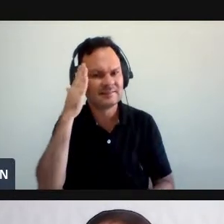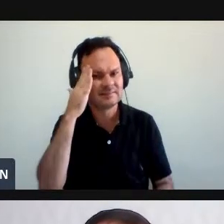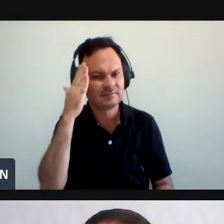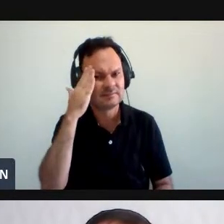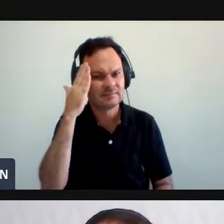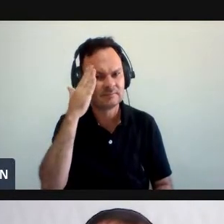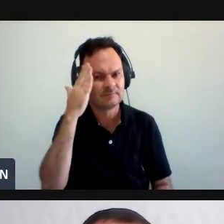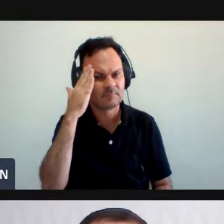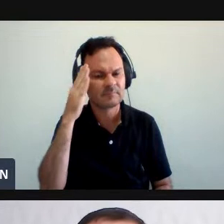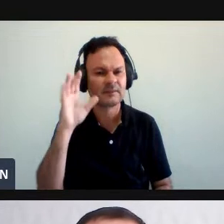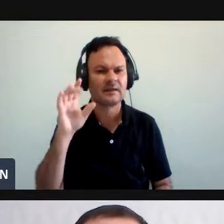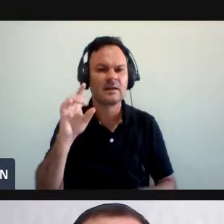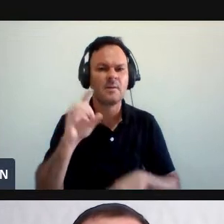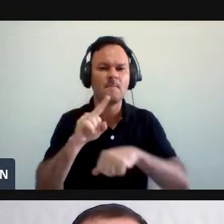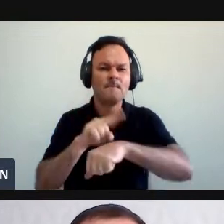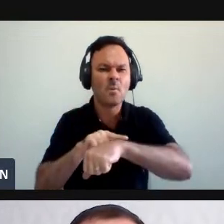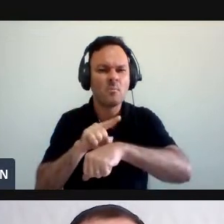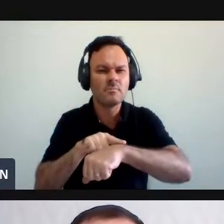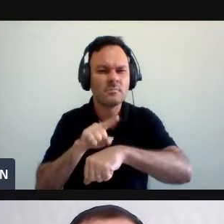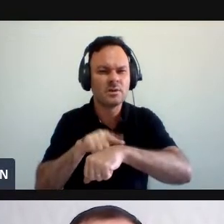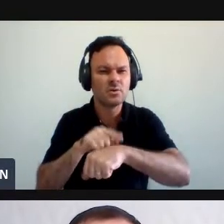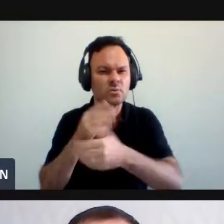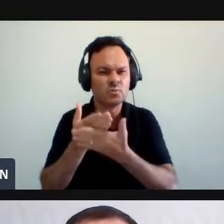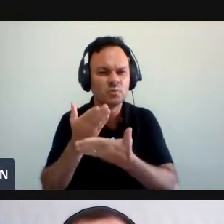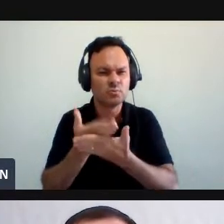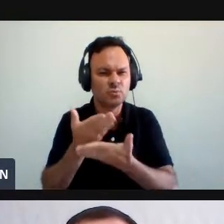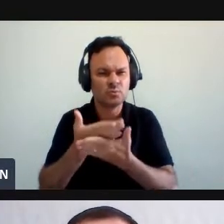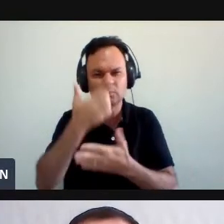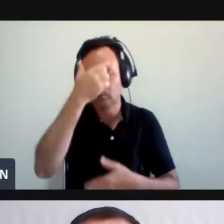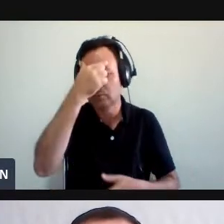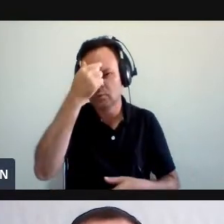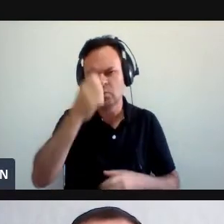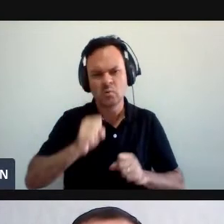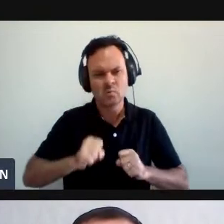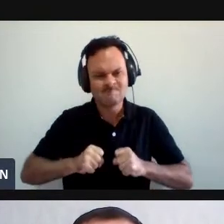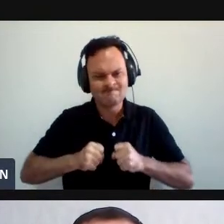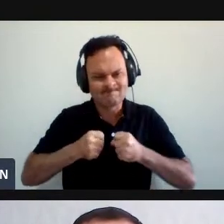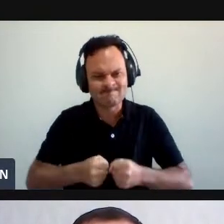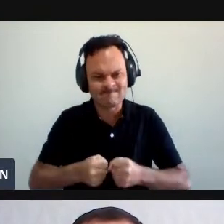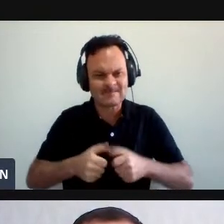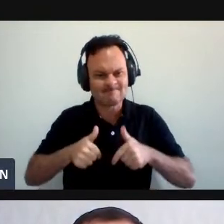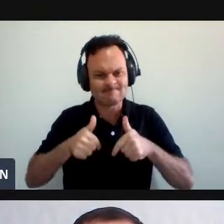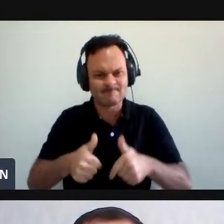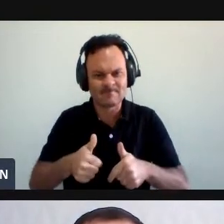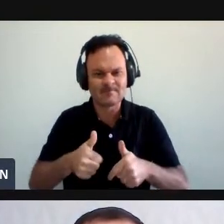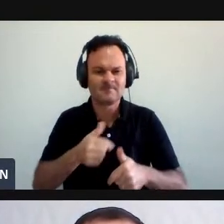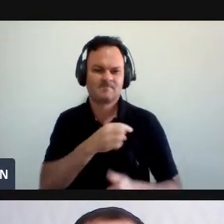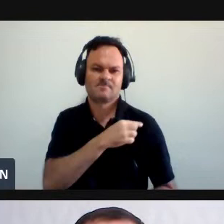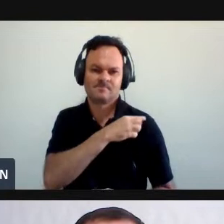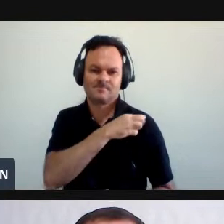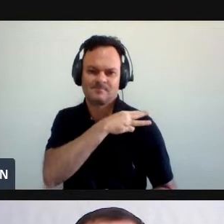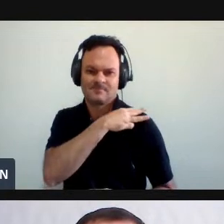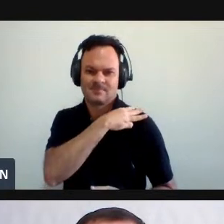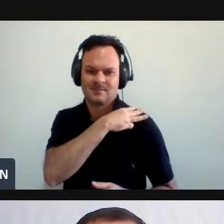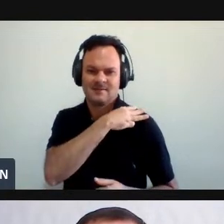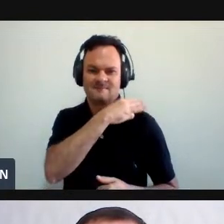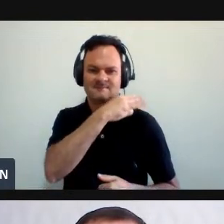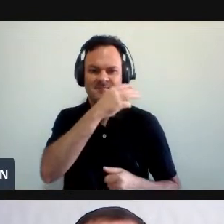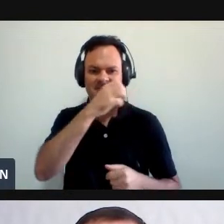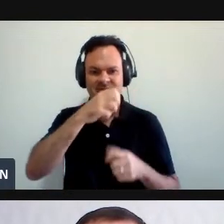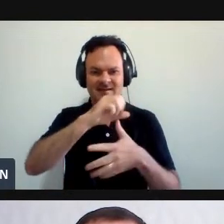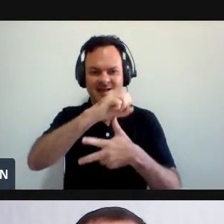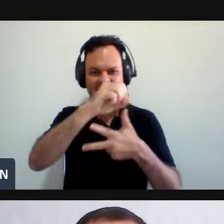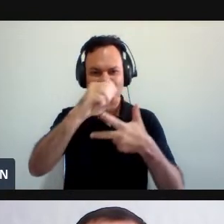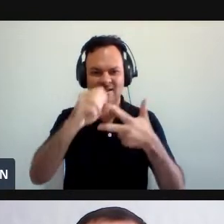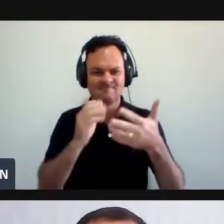Cada momento da graduação Que lutaram com tanta determinação para chegar até aqui Um